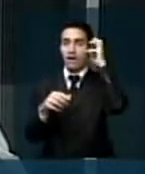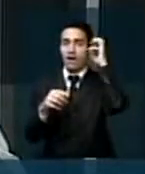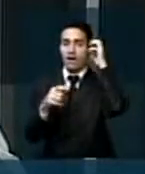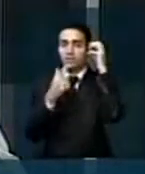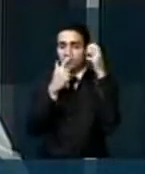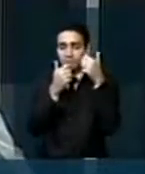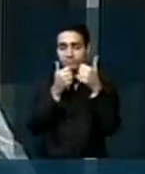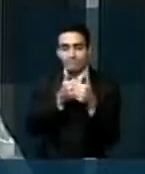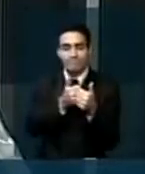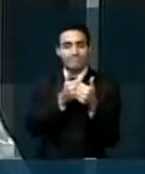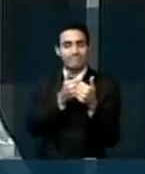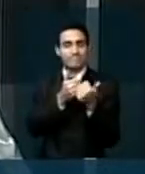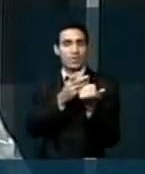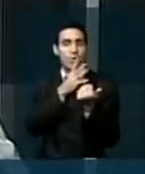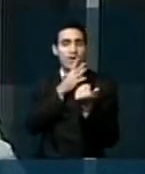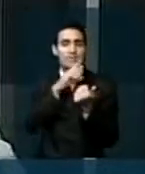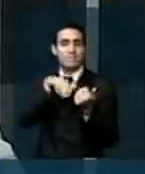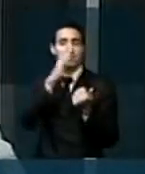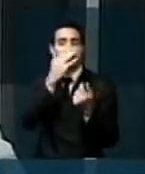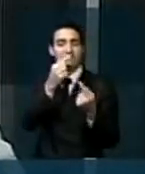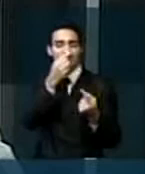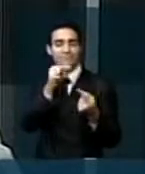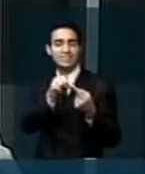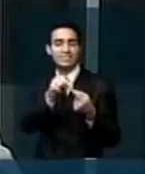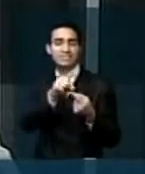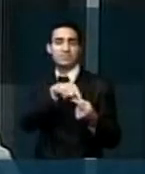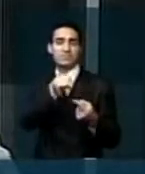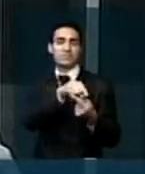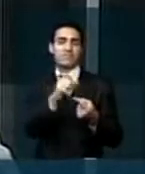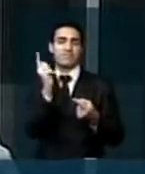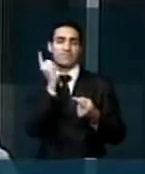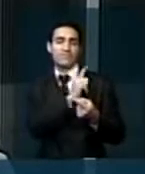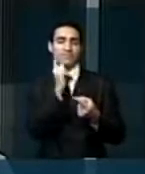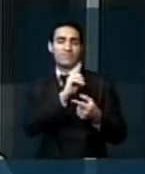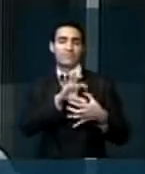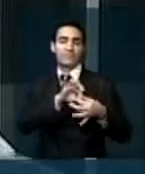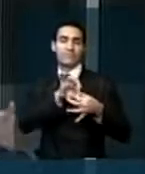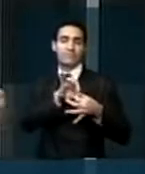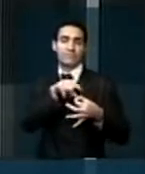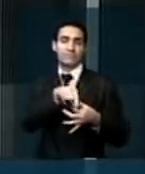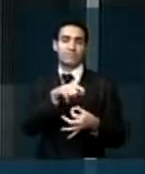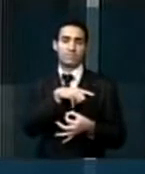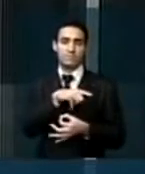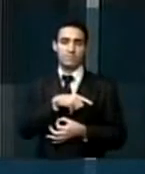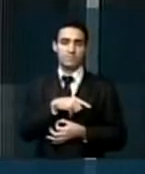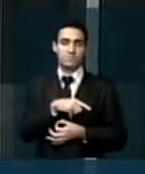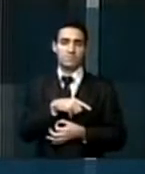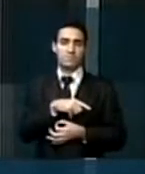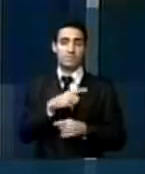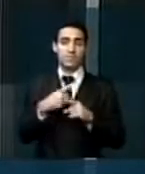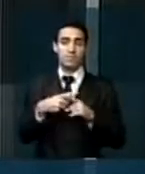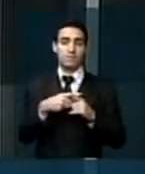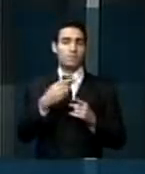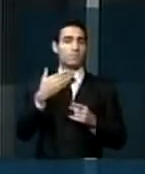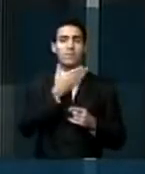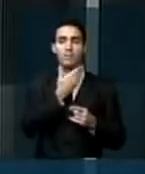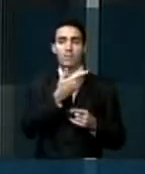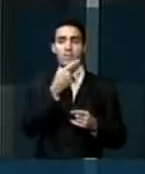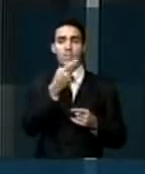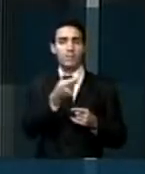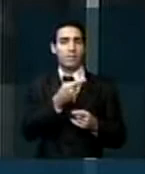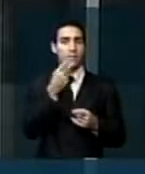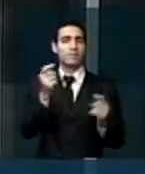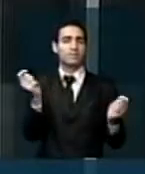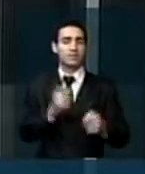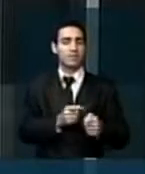perto das necessidades cotidianas das pessoas e conquistas nos ouvintes e transmite